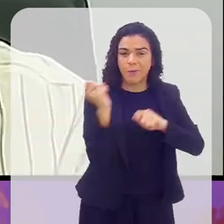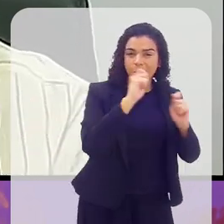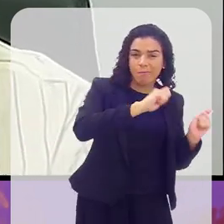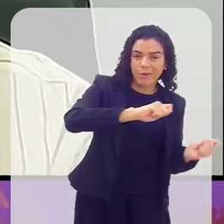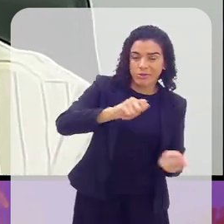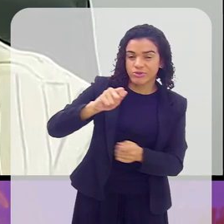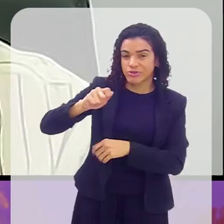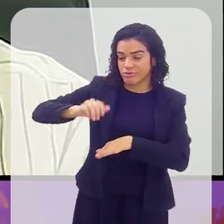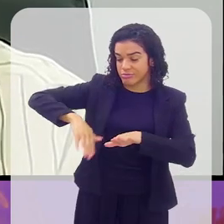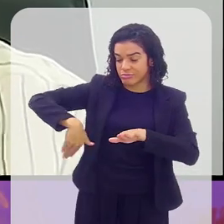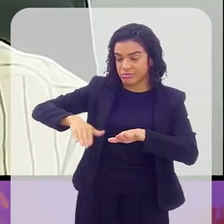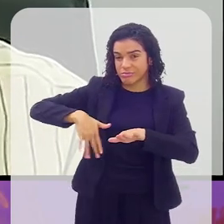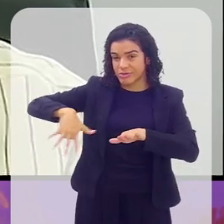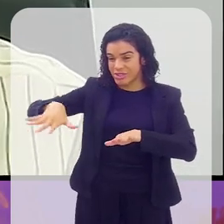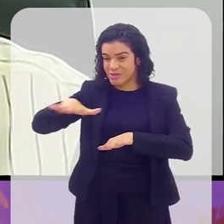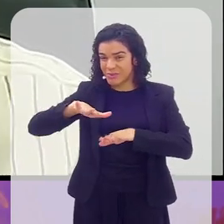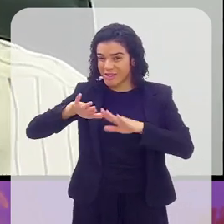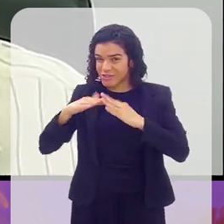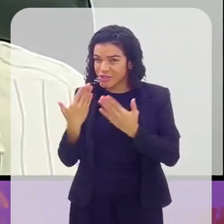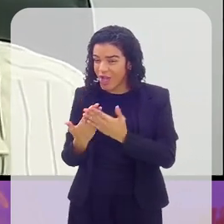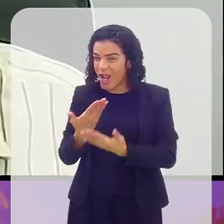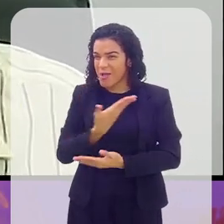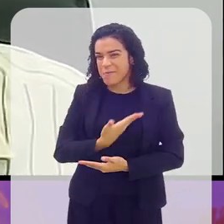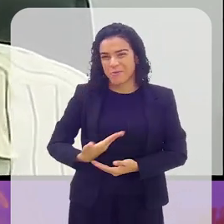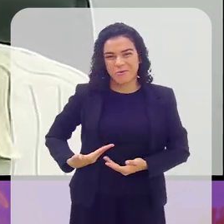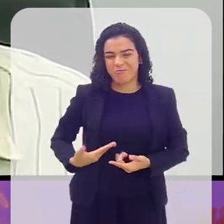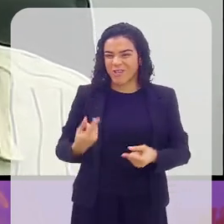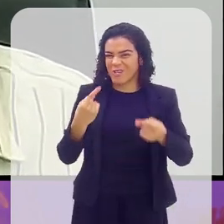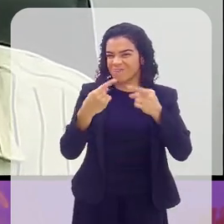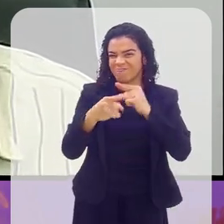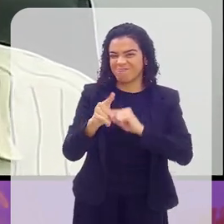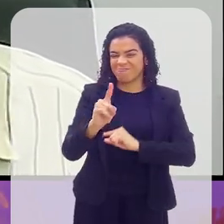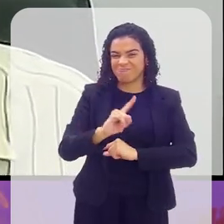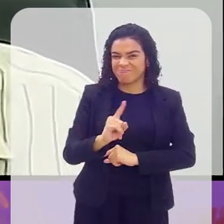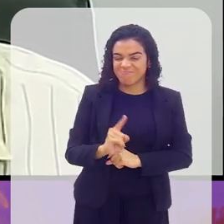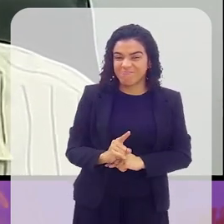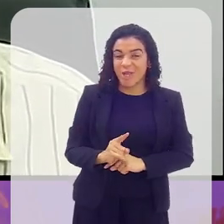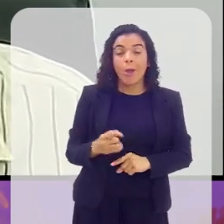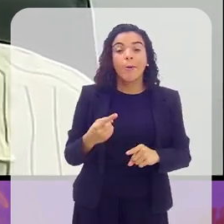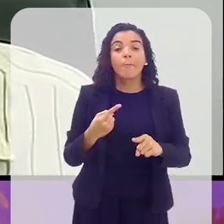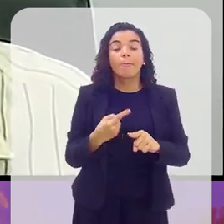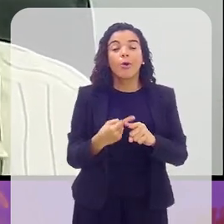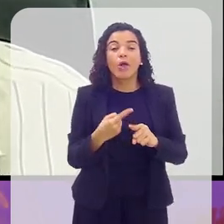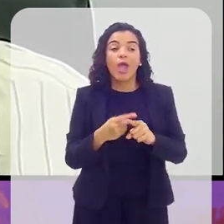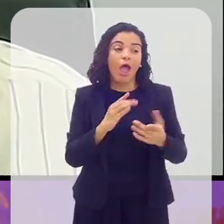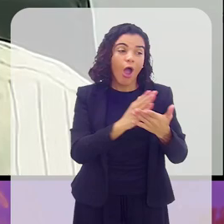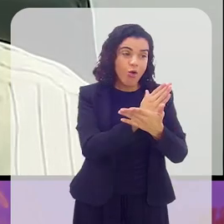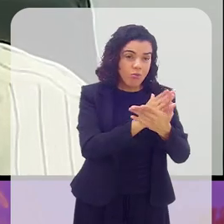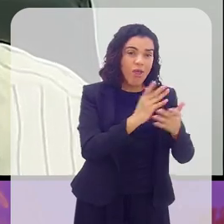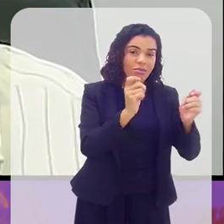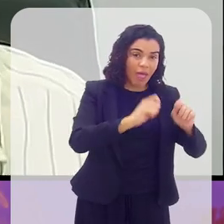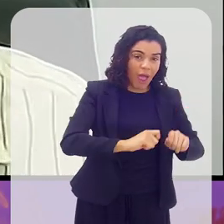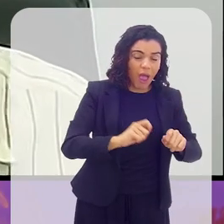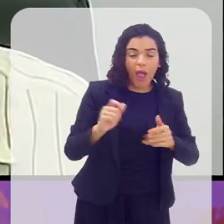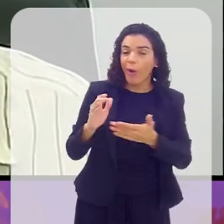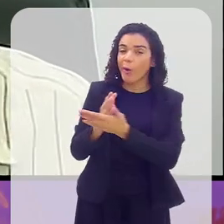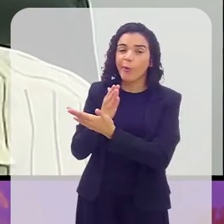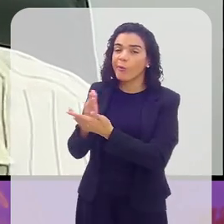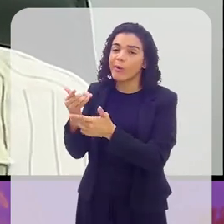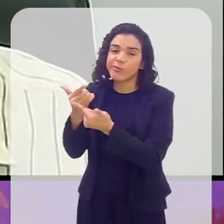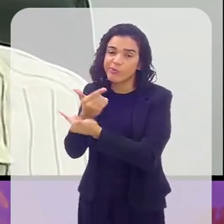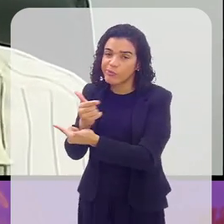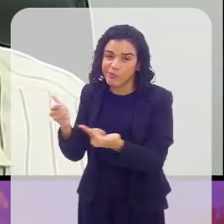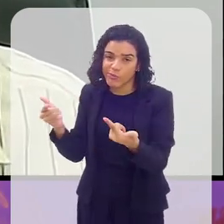a difusão do bit-tênis através de espaço em escola pública. Evidentemente, se uma ou outra